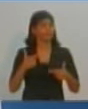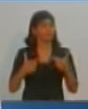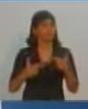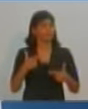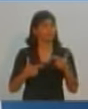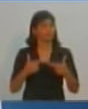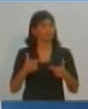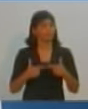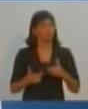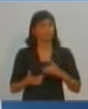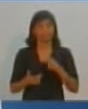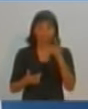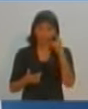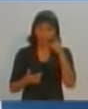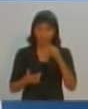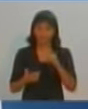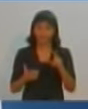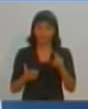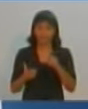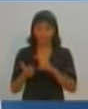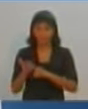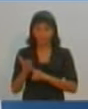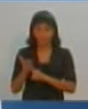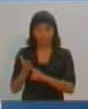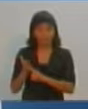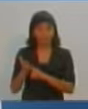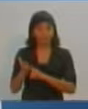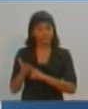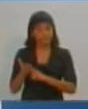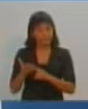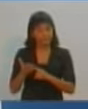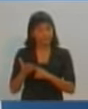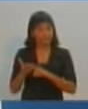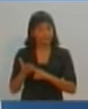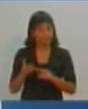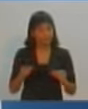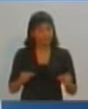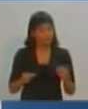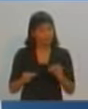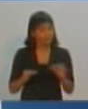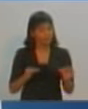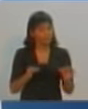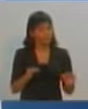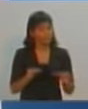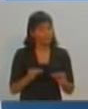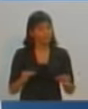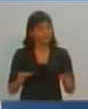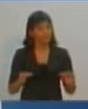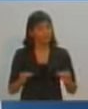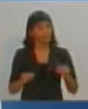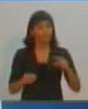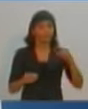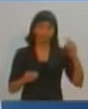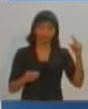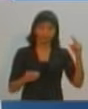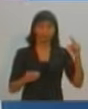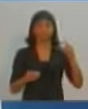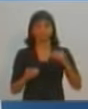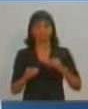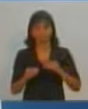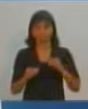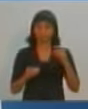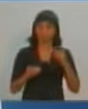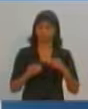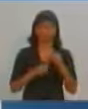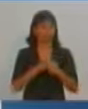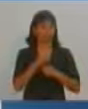que faça uma pesquisa em prudente. Fale, nós preferamos alguém que vai combater a corrupção ou saber se o cara tem o domicílio eleitoral um ano,